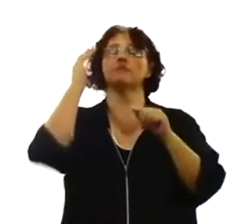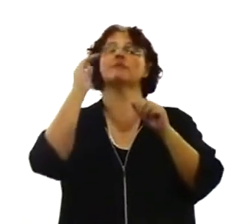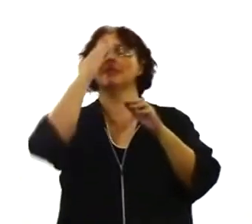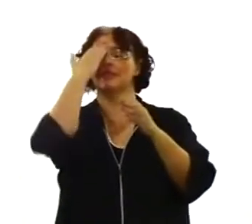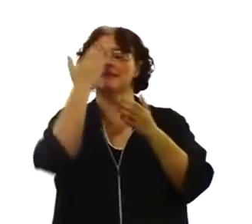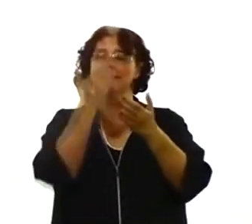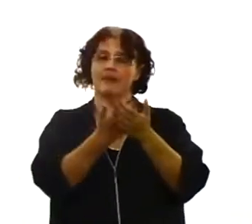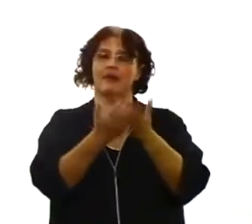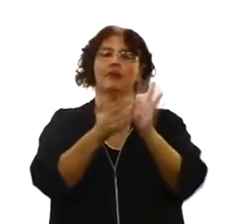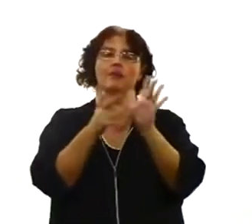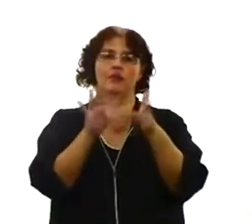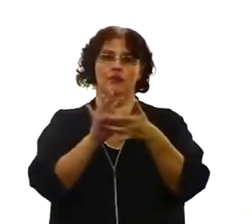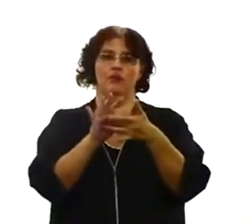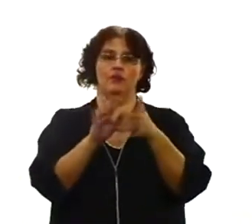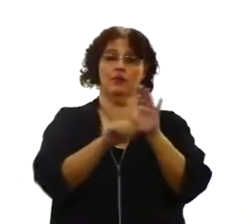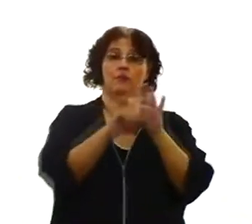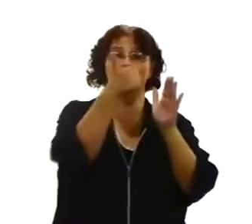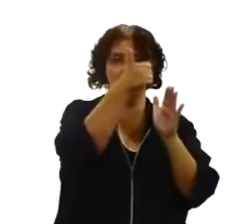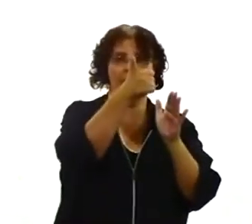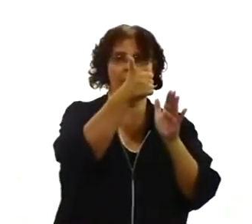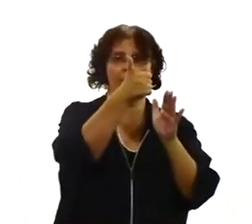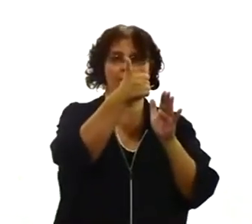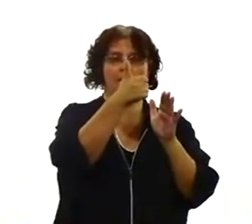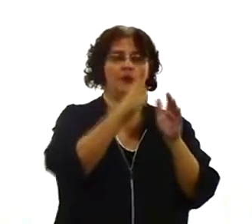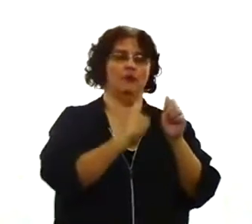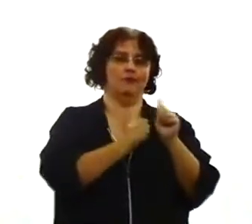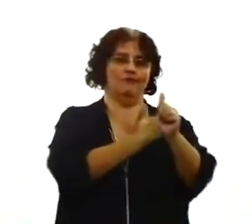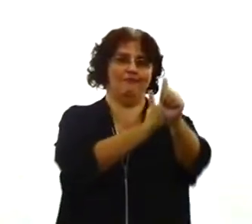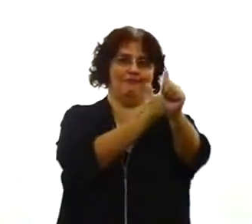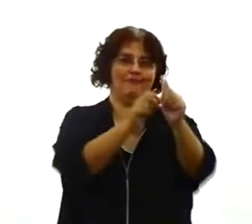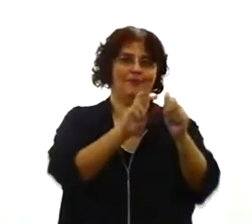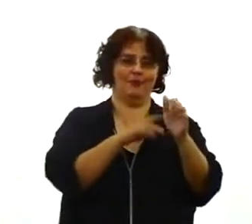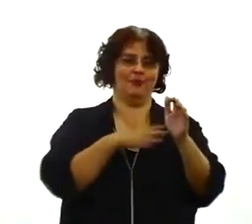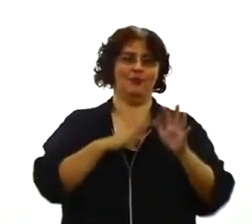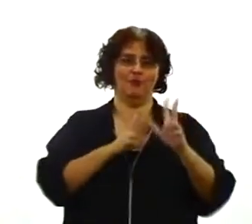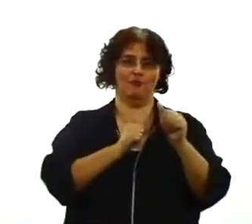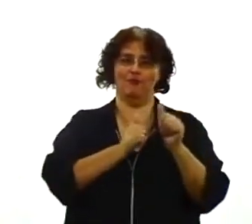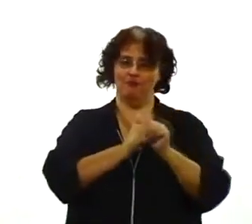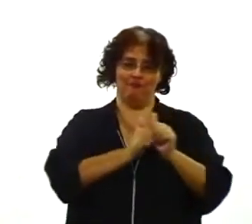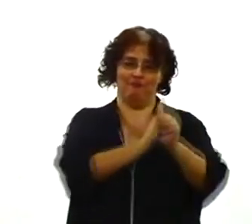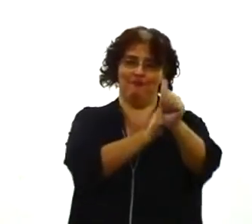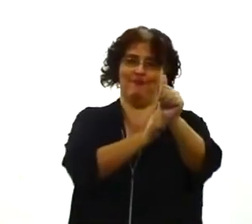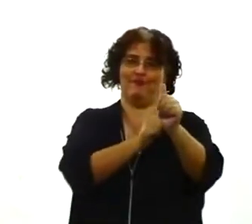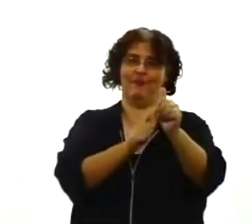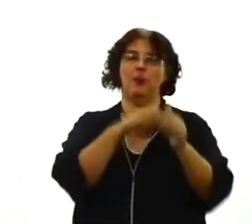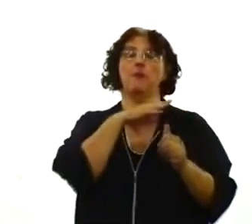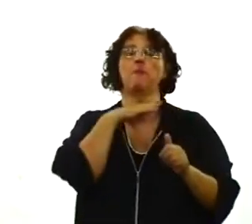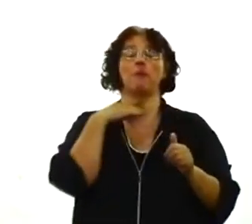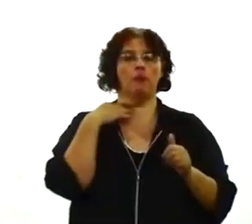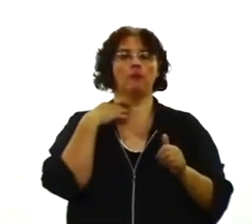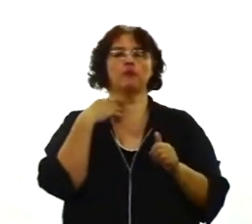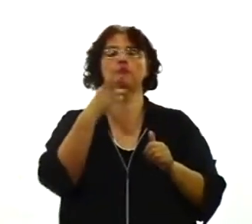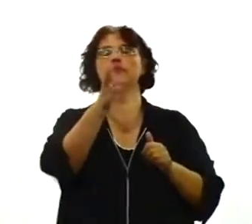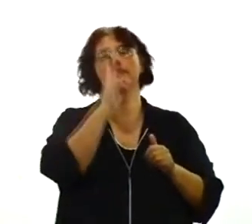primícia. Ele é o primeiro. Os outros seguem atrás. A morte é uma consequência natural na humanidade.